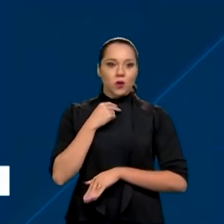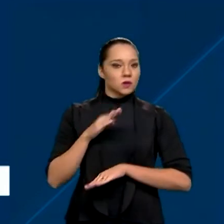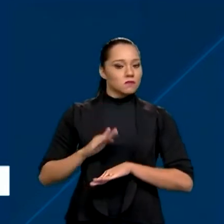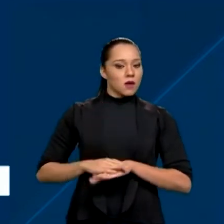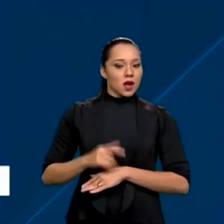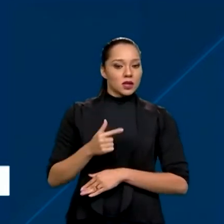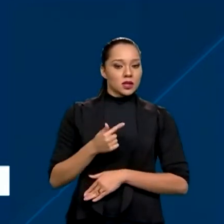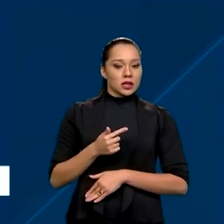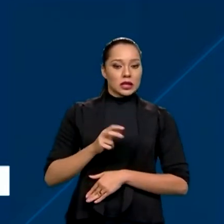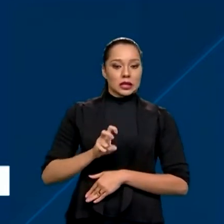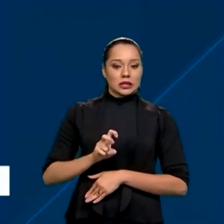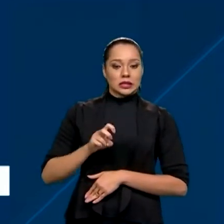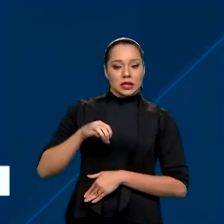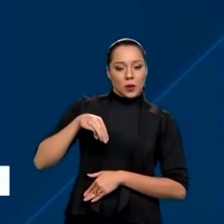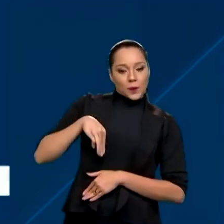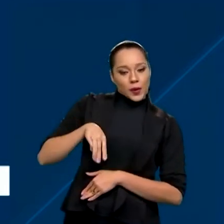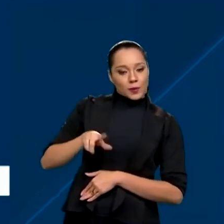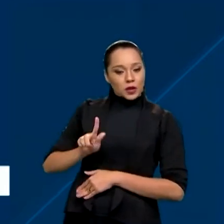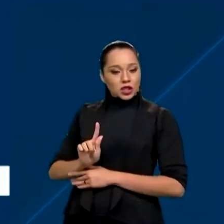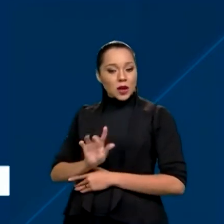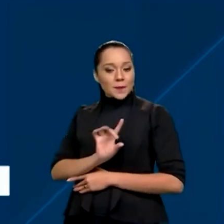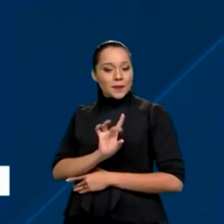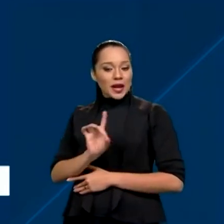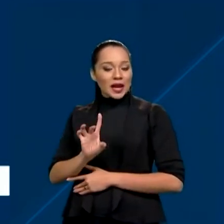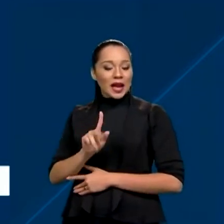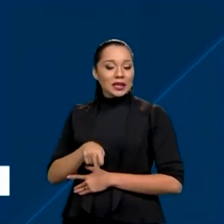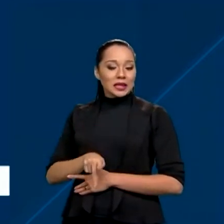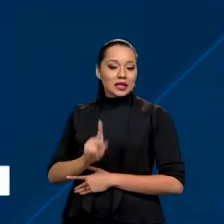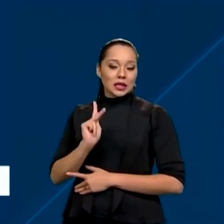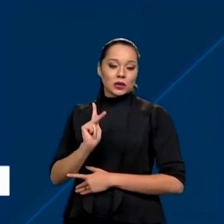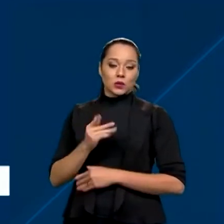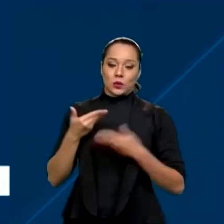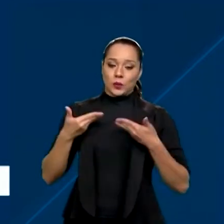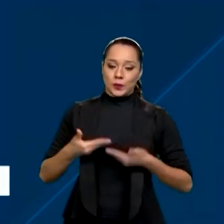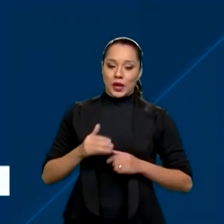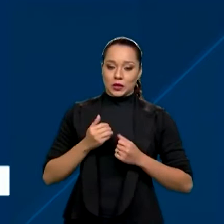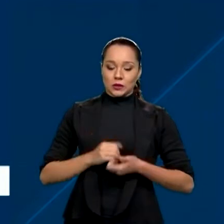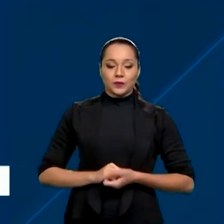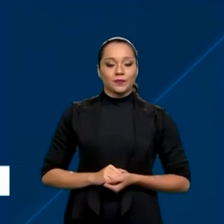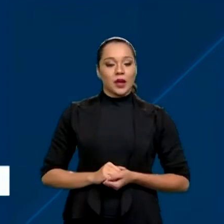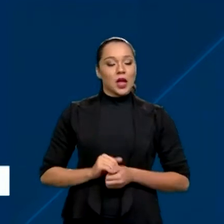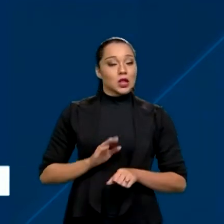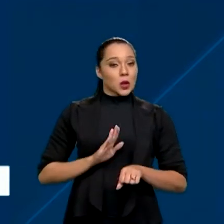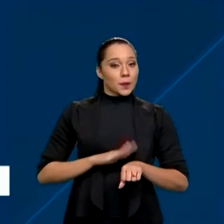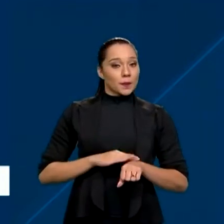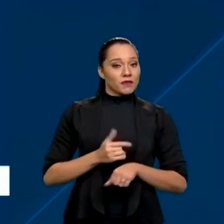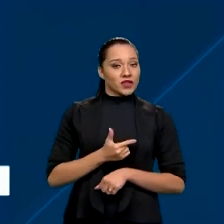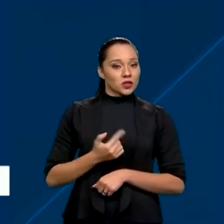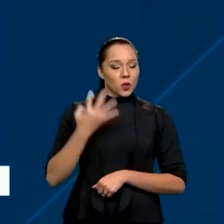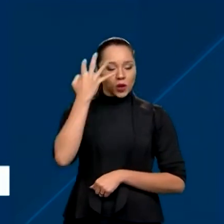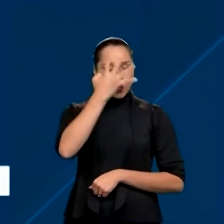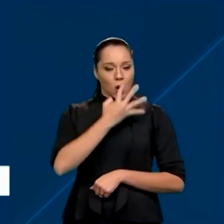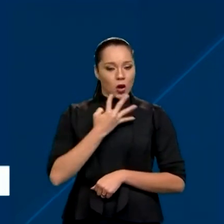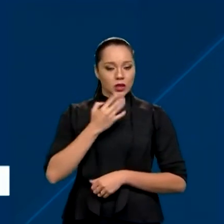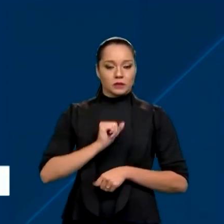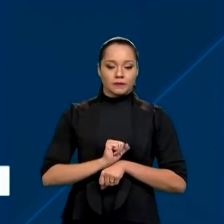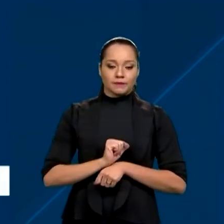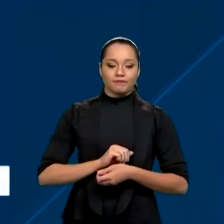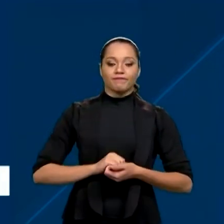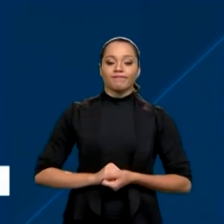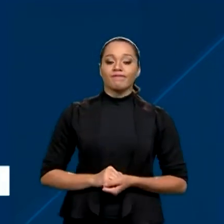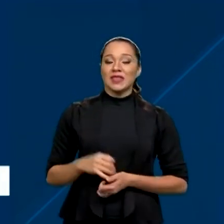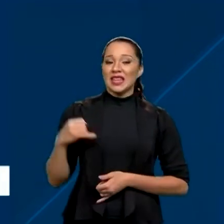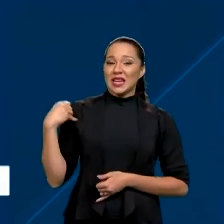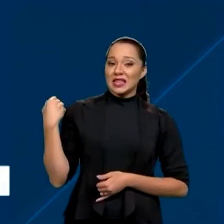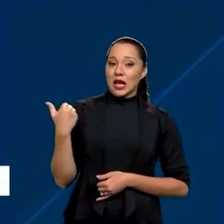mais que 75 miligramas para cada quilo do peso corporal, no intervalo de 24 horas. Para as que têm